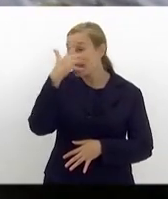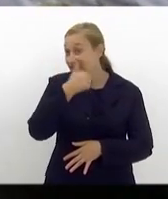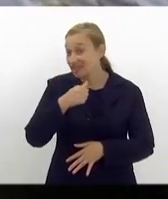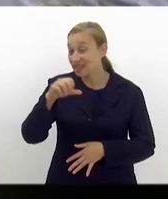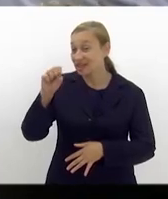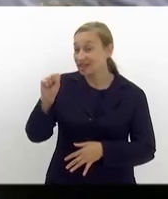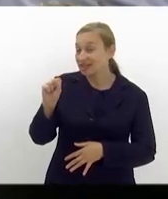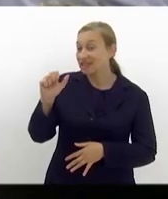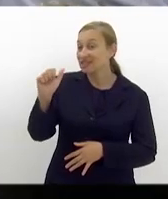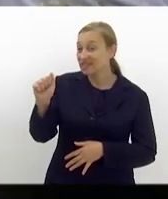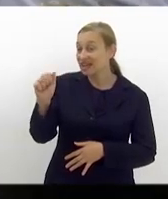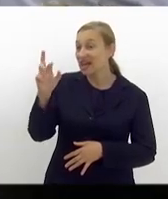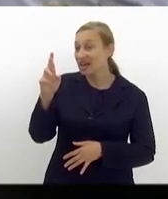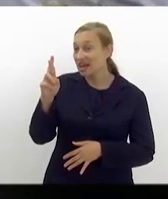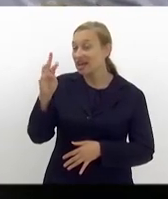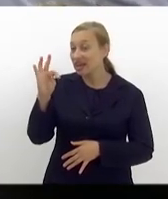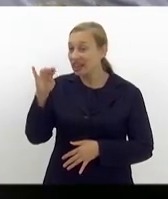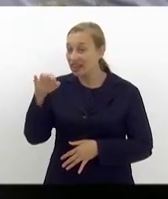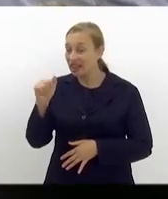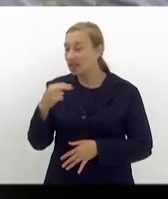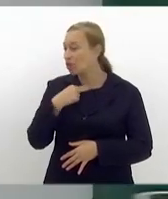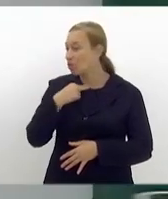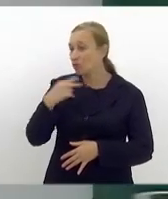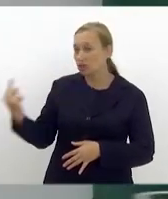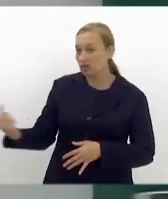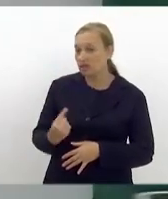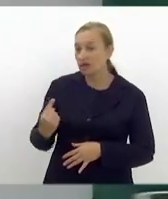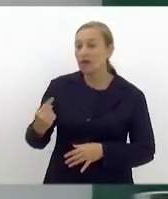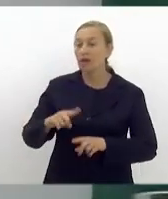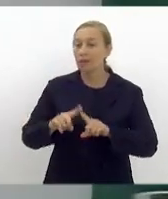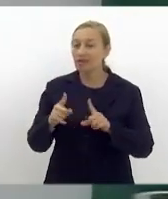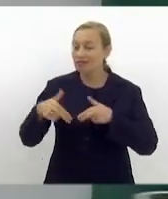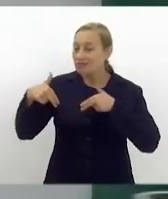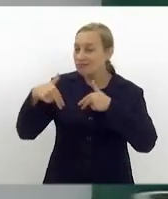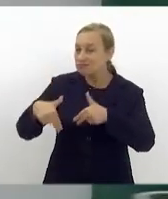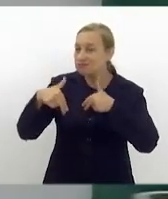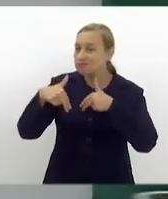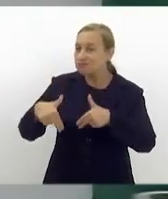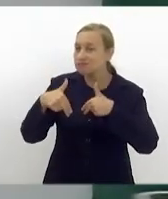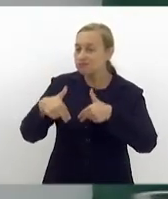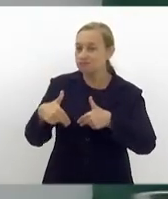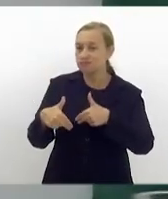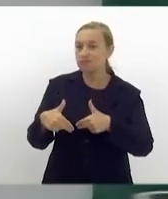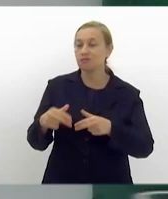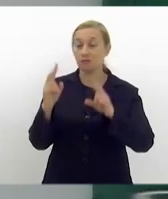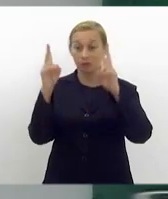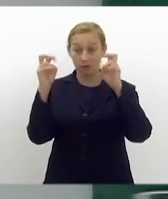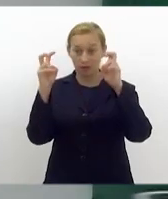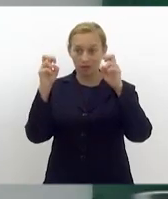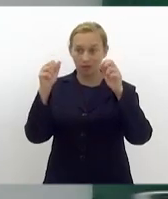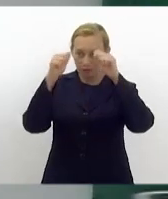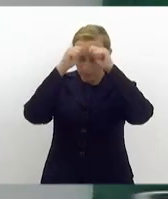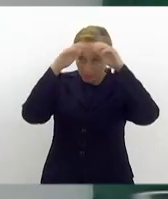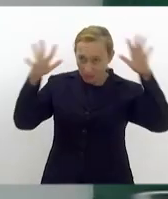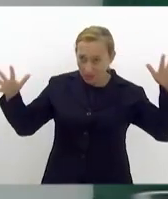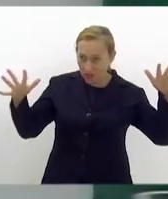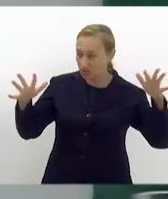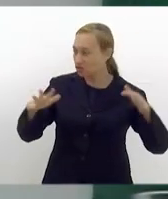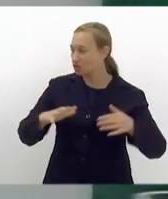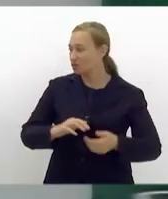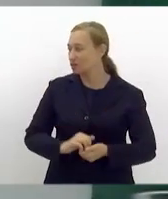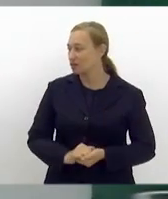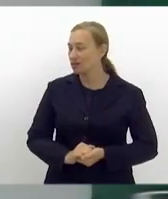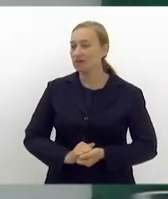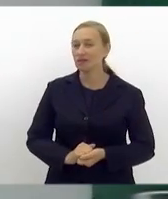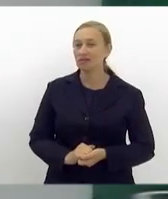que não pôde estar aqui conosco, mas é uma grande ativista da causa autista. Vocês não têm ideia do que essa